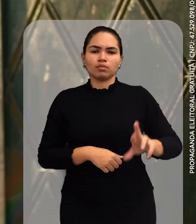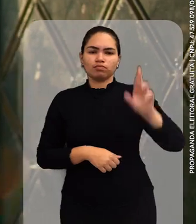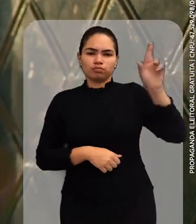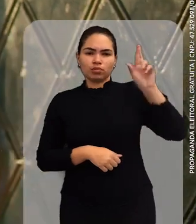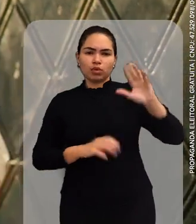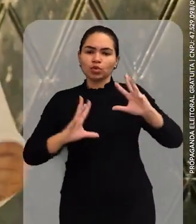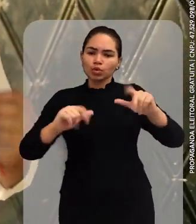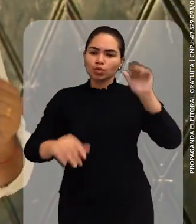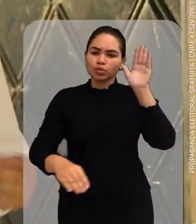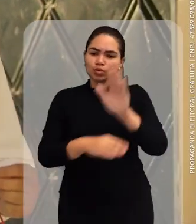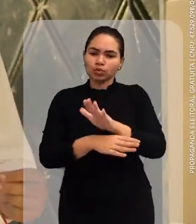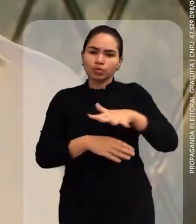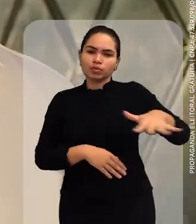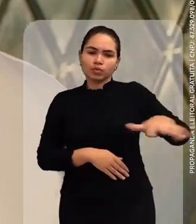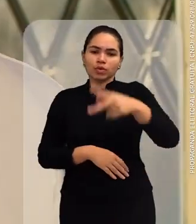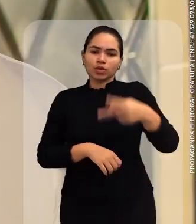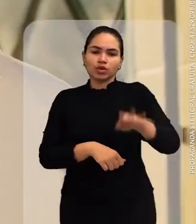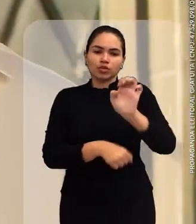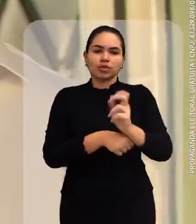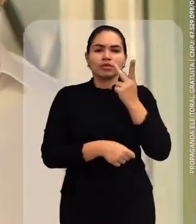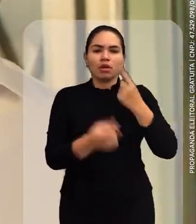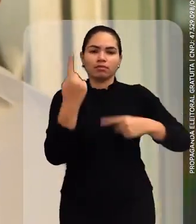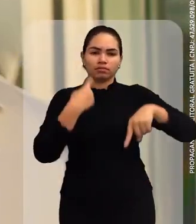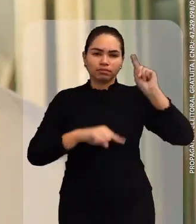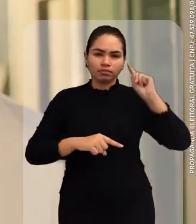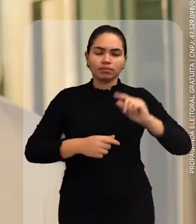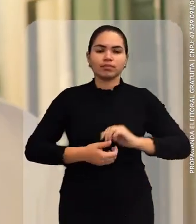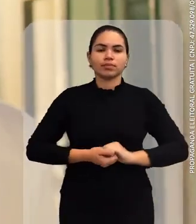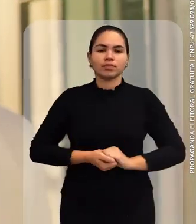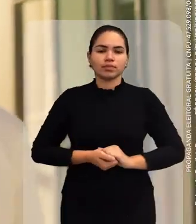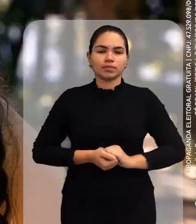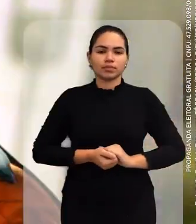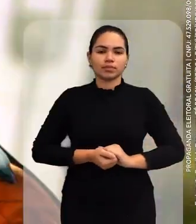Meu compromisso é com o povo. Fazer o Ceará avançar.